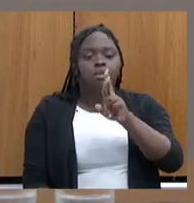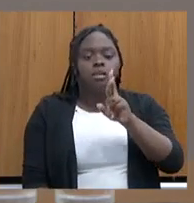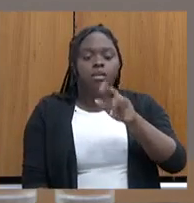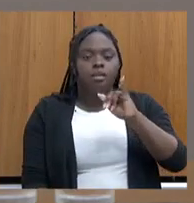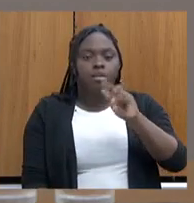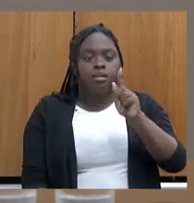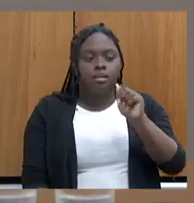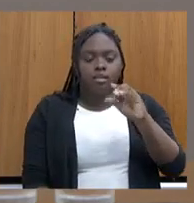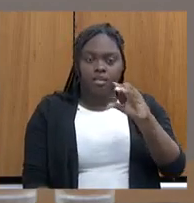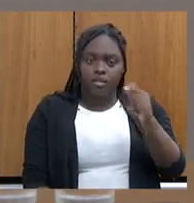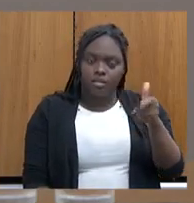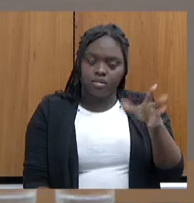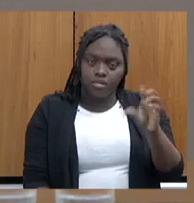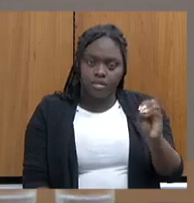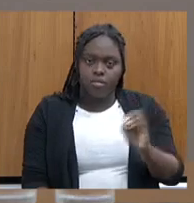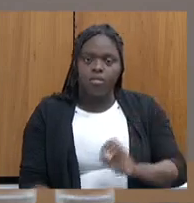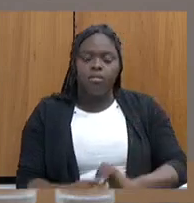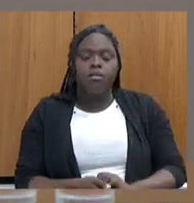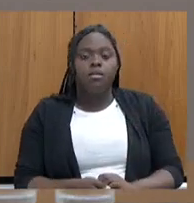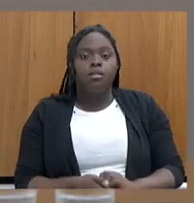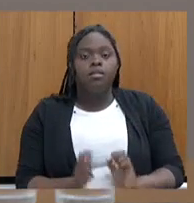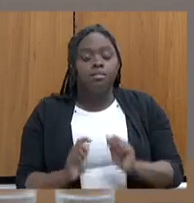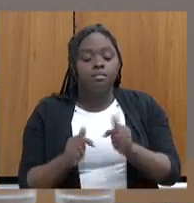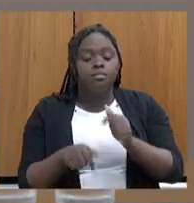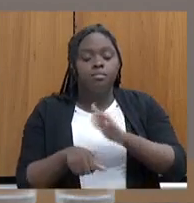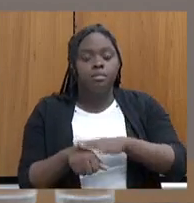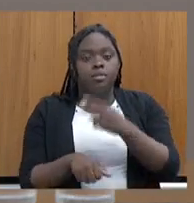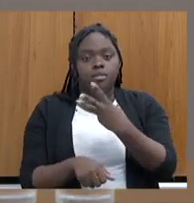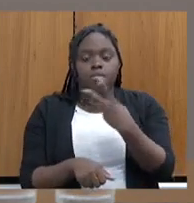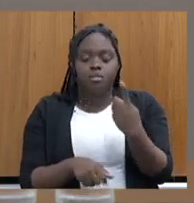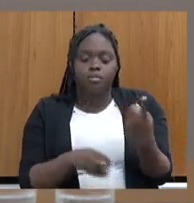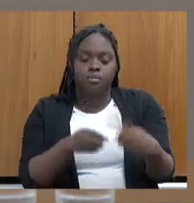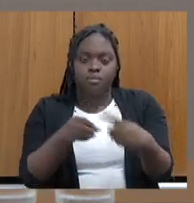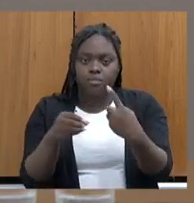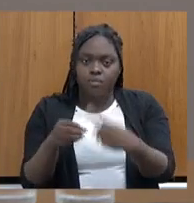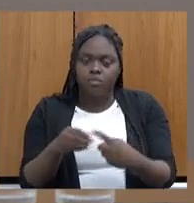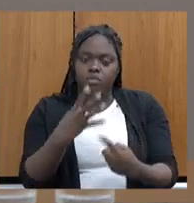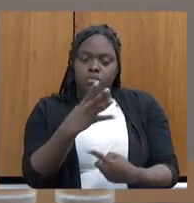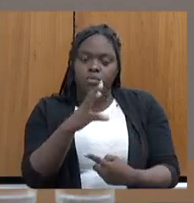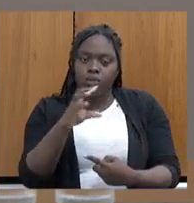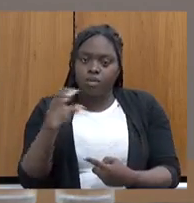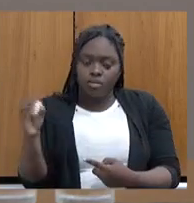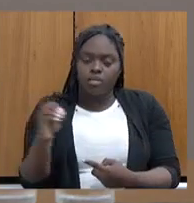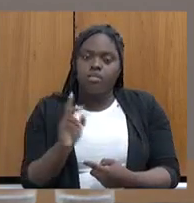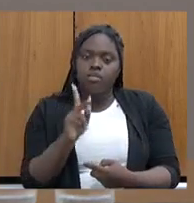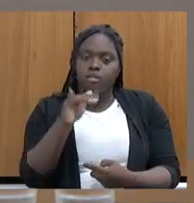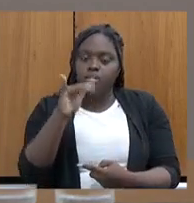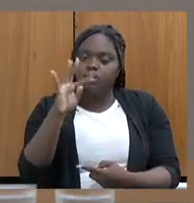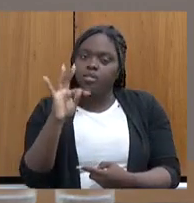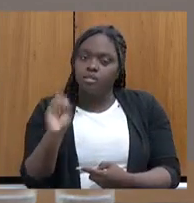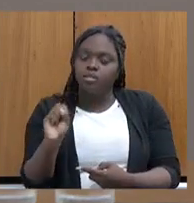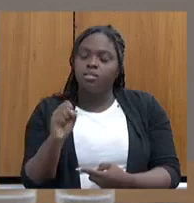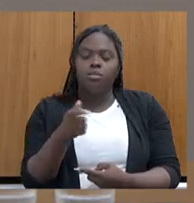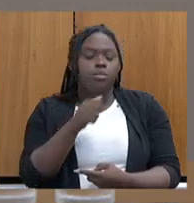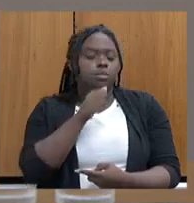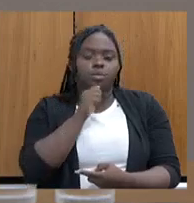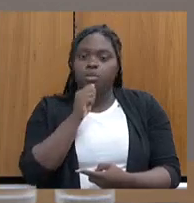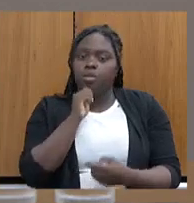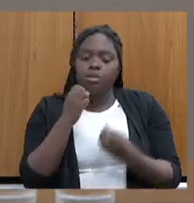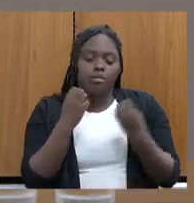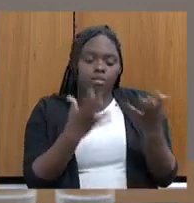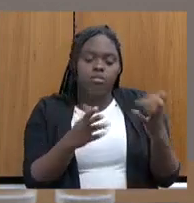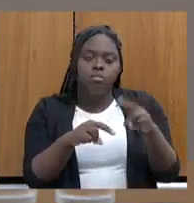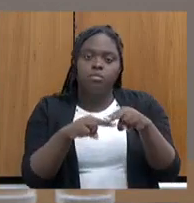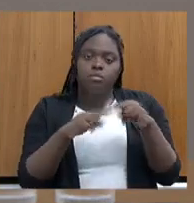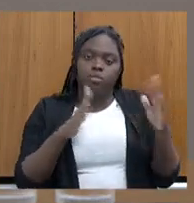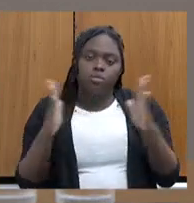16 municípios. A previsão de mais 31 municípios contemplados com 400 kits de irrigação. Não fizemos essa entrega em razão do período